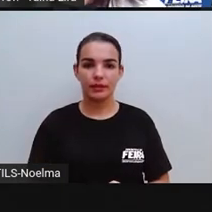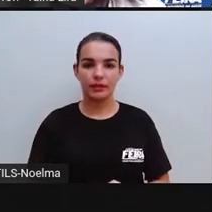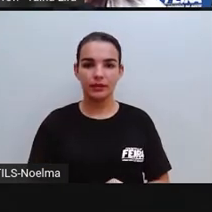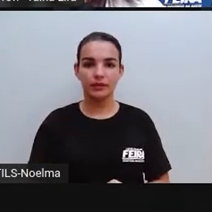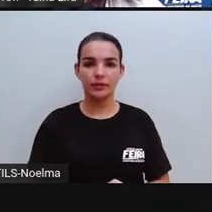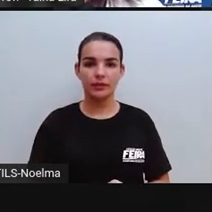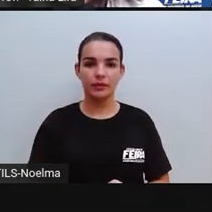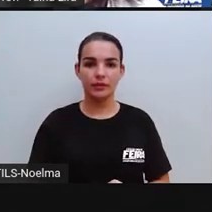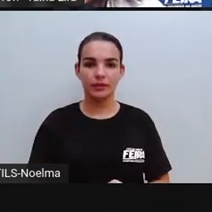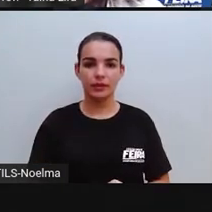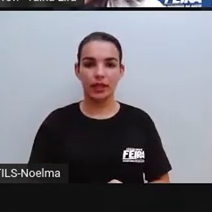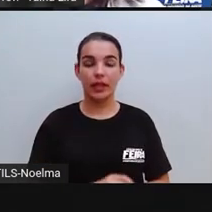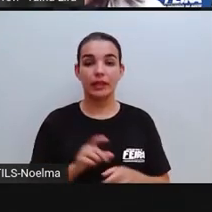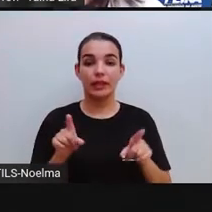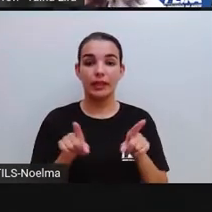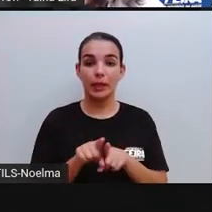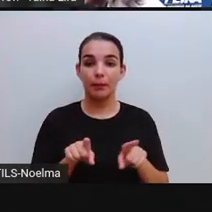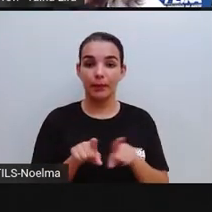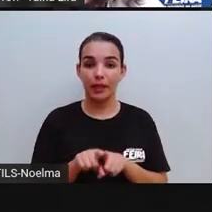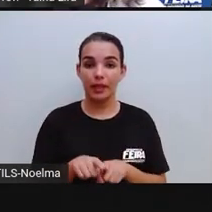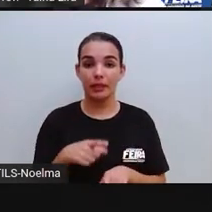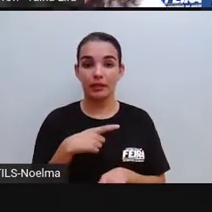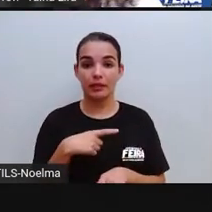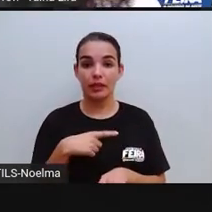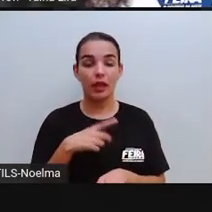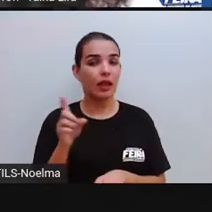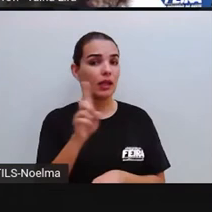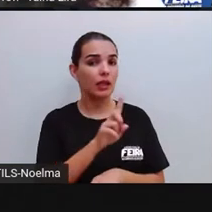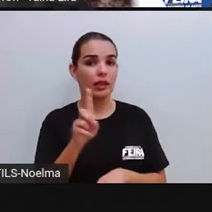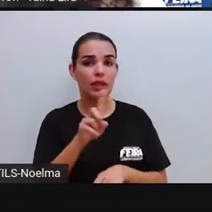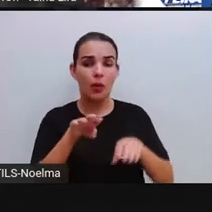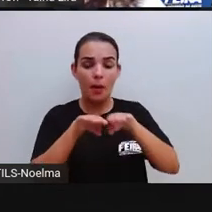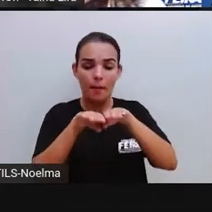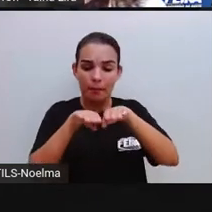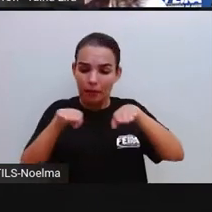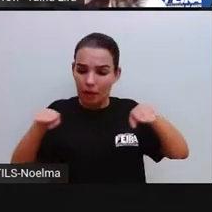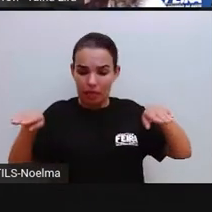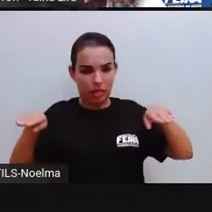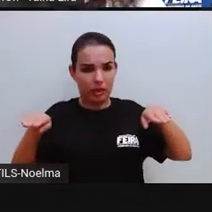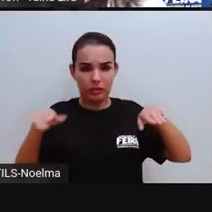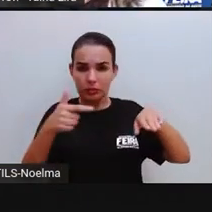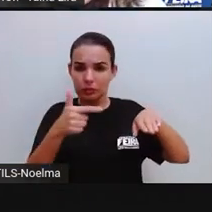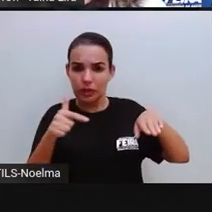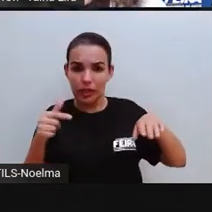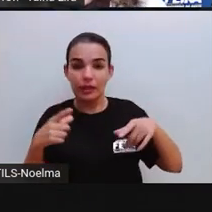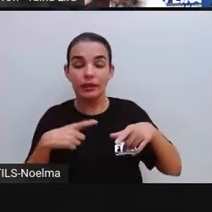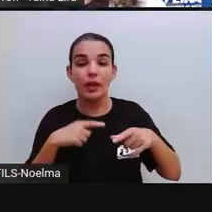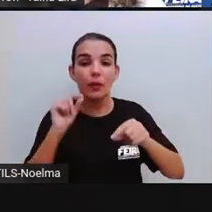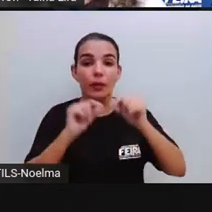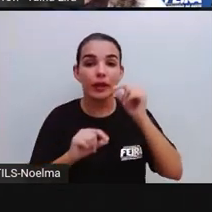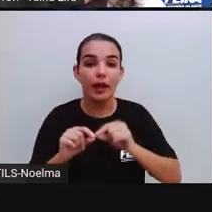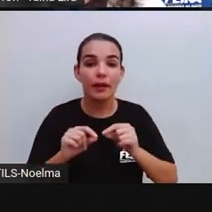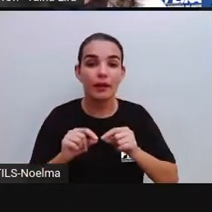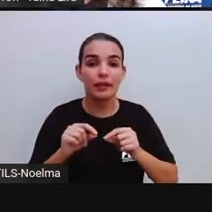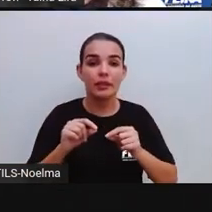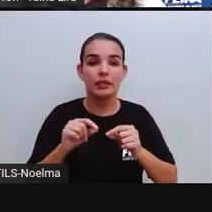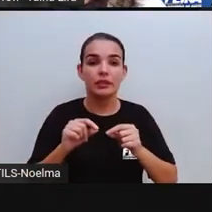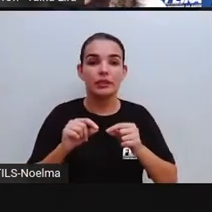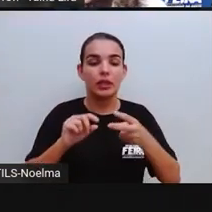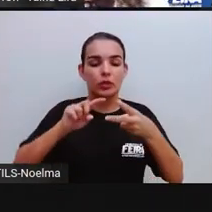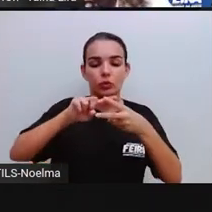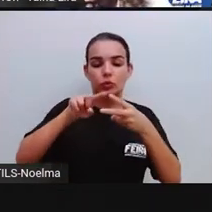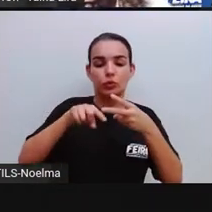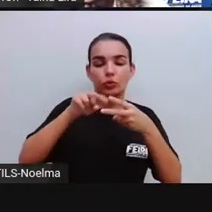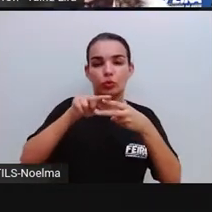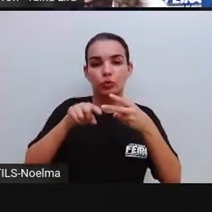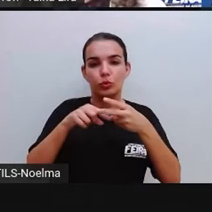E nós temos aí também as figuras não planas, tá? Existem algumas figuras